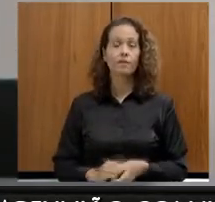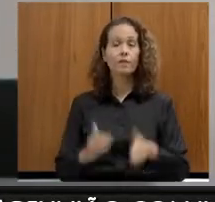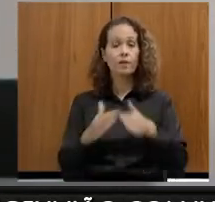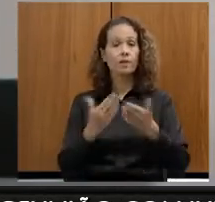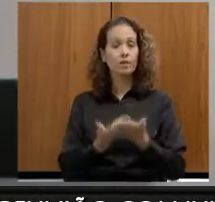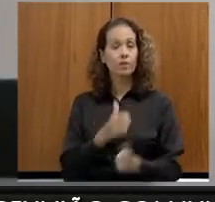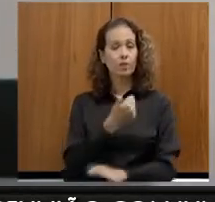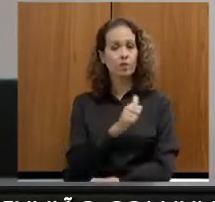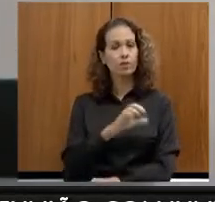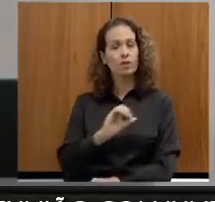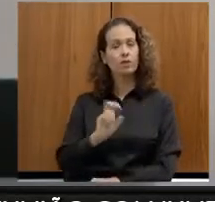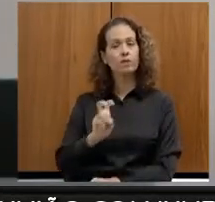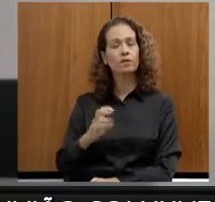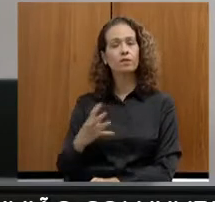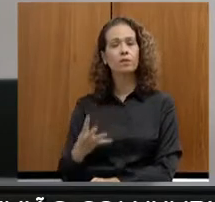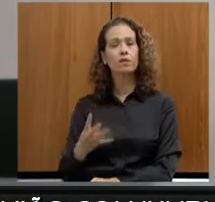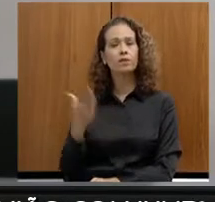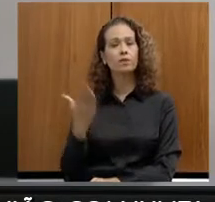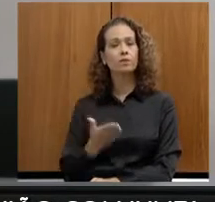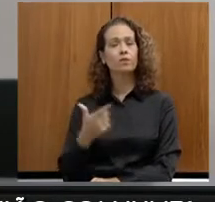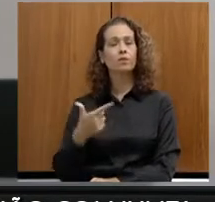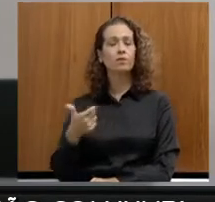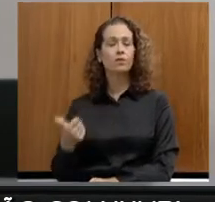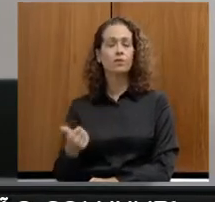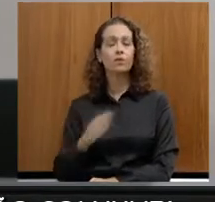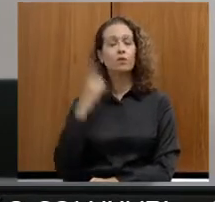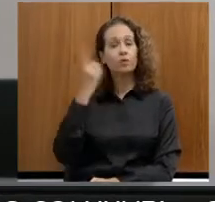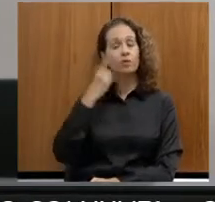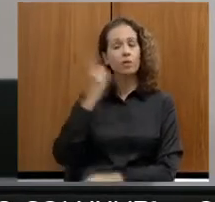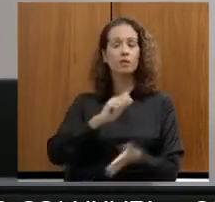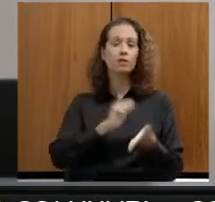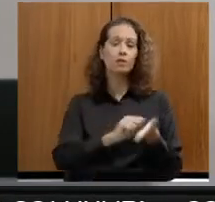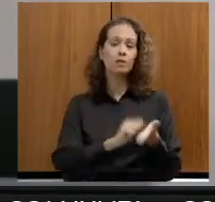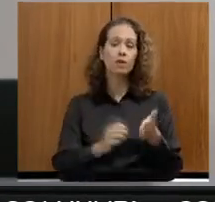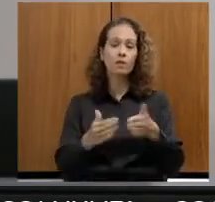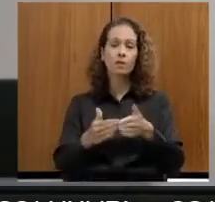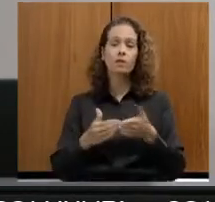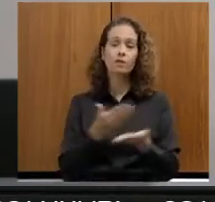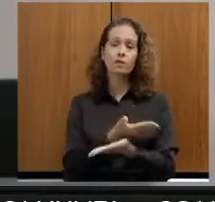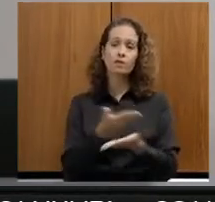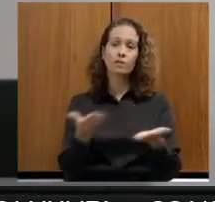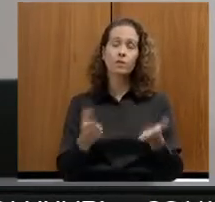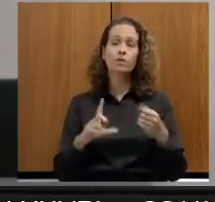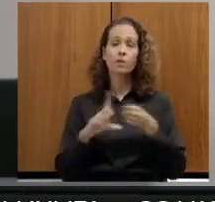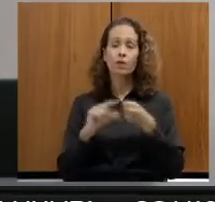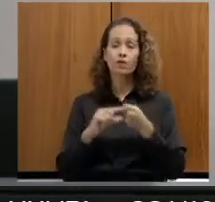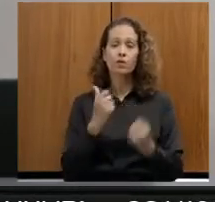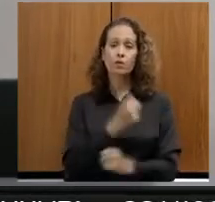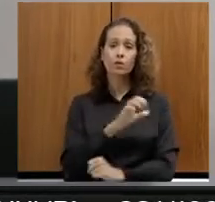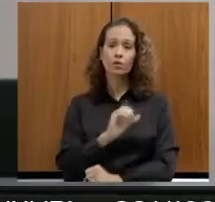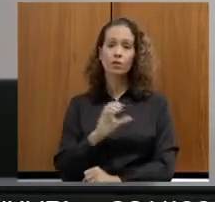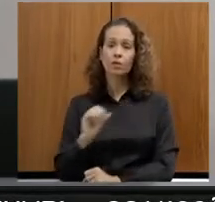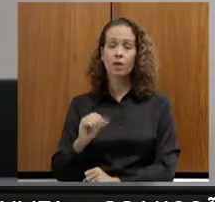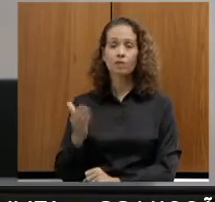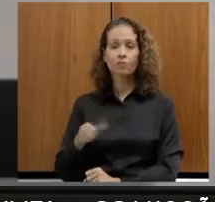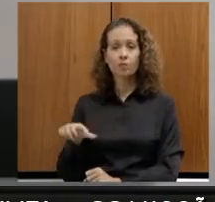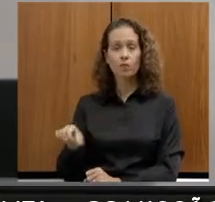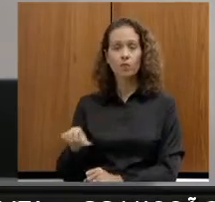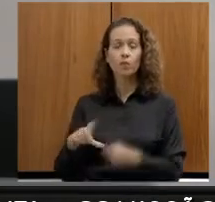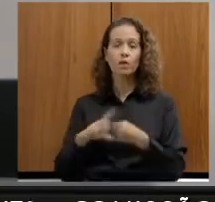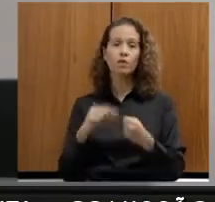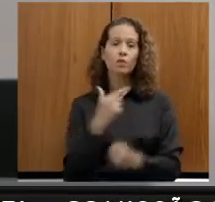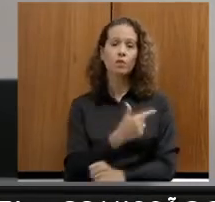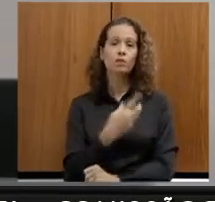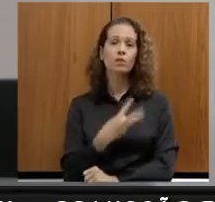Requerimento 11054. 2021. A deputada que ele subscreve requer da vossa excelência nos termos do artigo 100, 9º, artigo